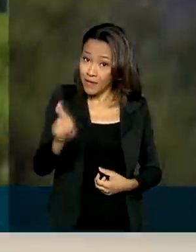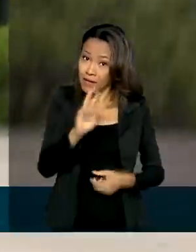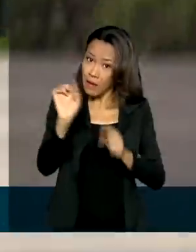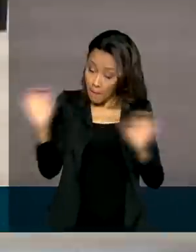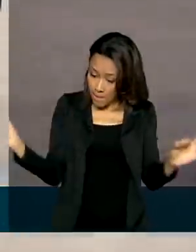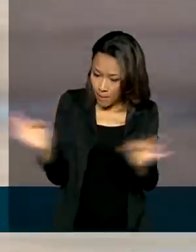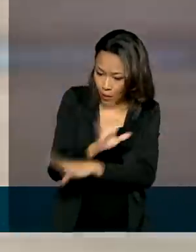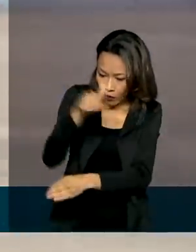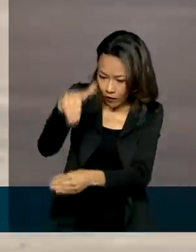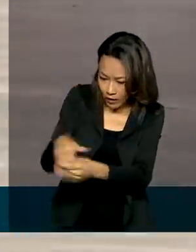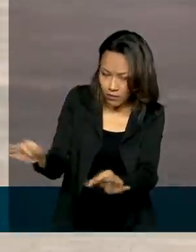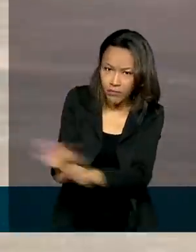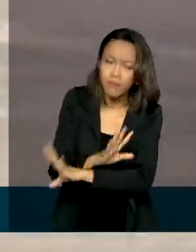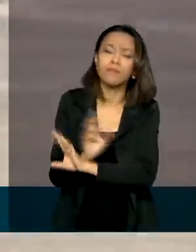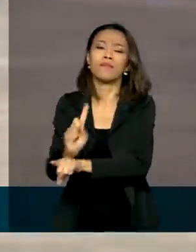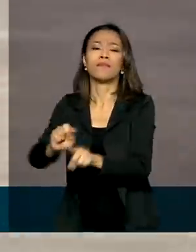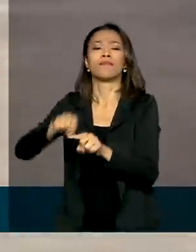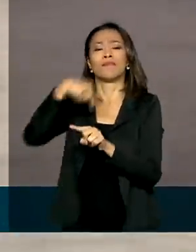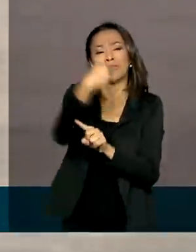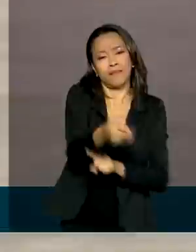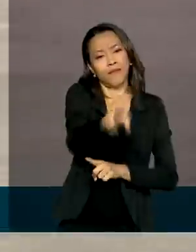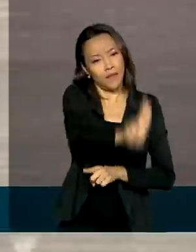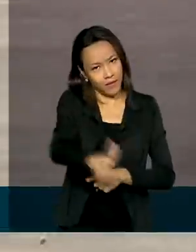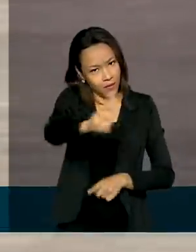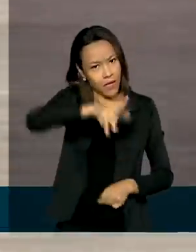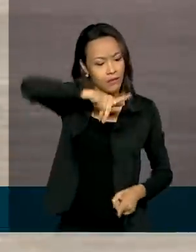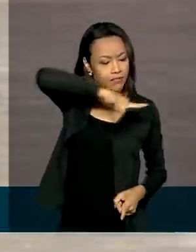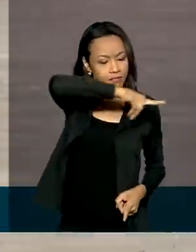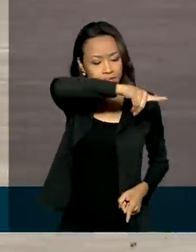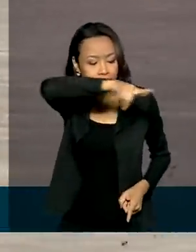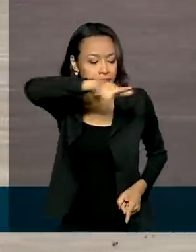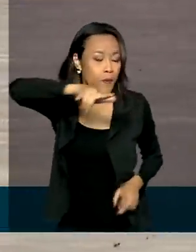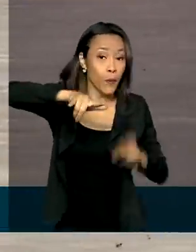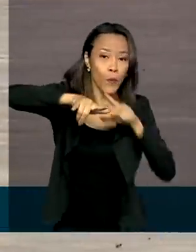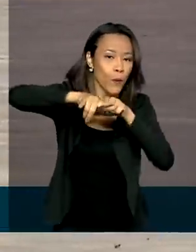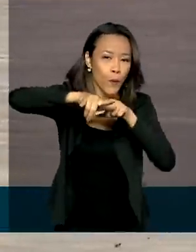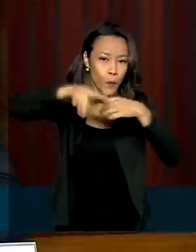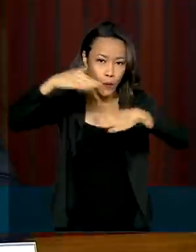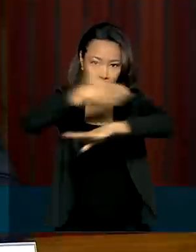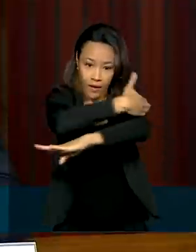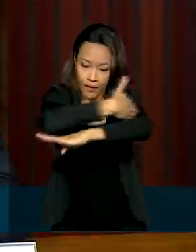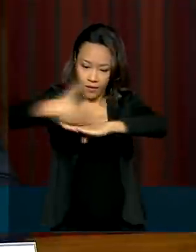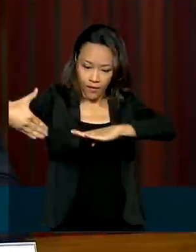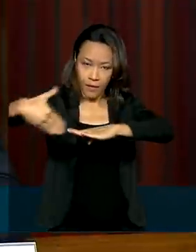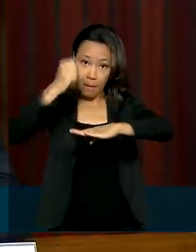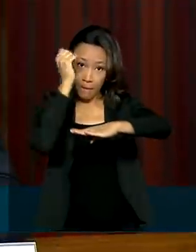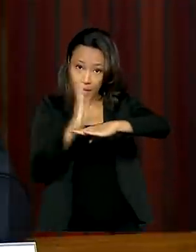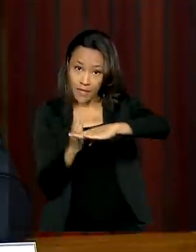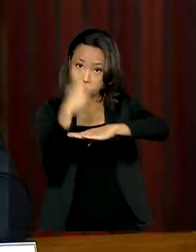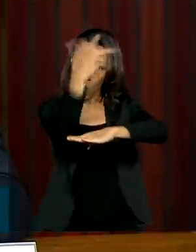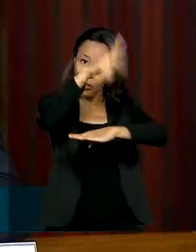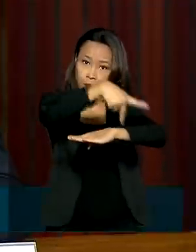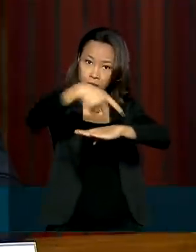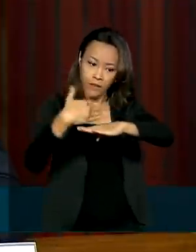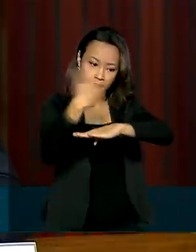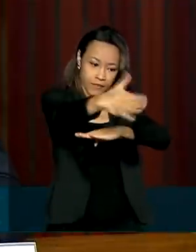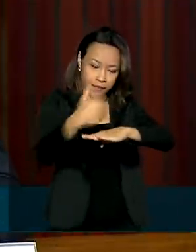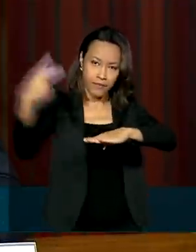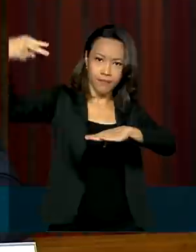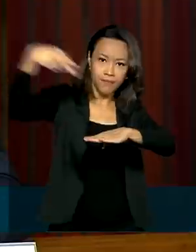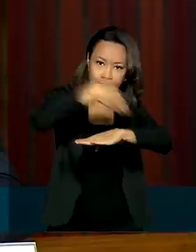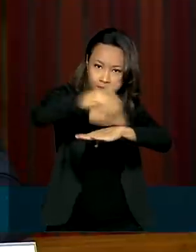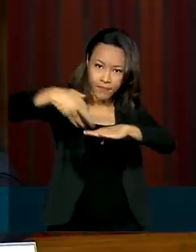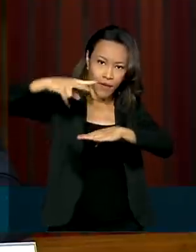os equipamentos podem ser utilizados para outros fins, como o monitoramento de fronteiras. O que a polícia tem feito? Procurado se